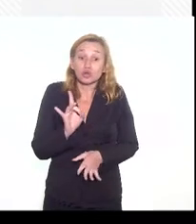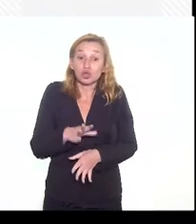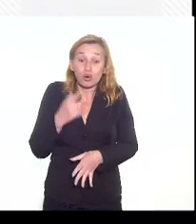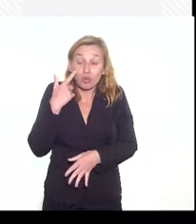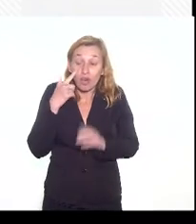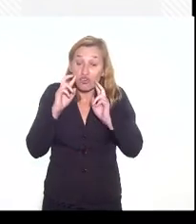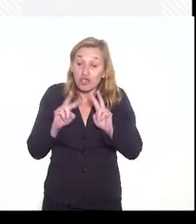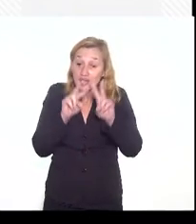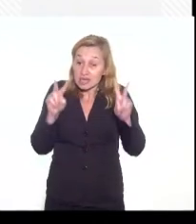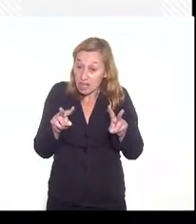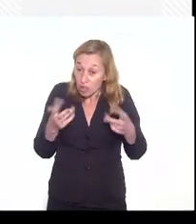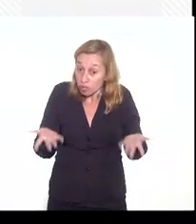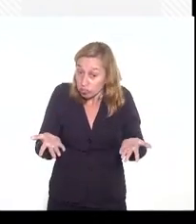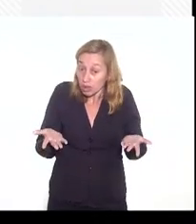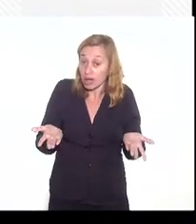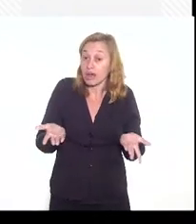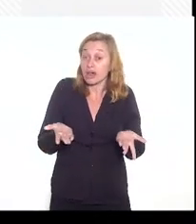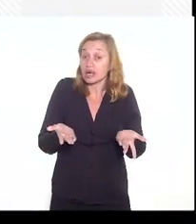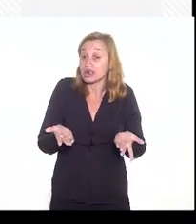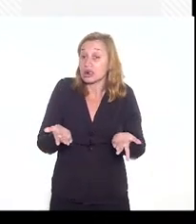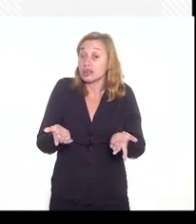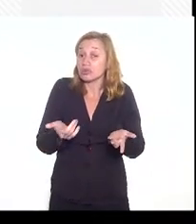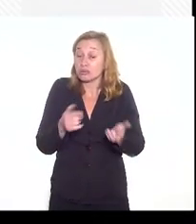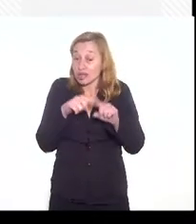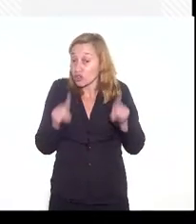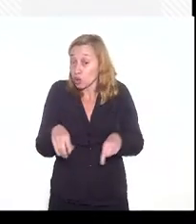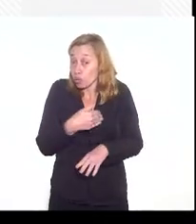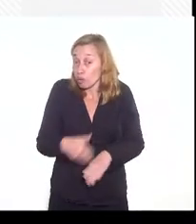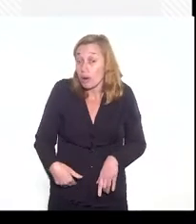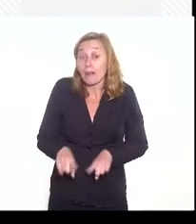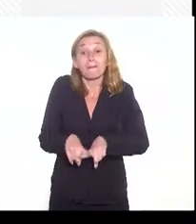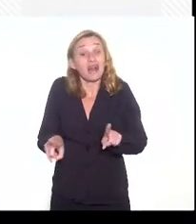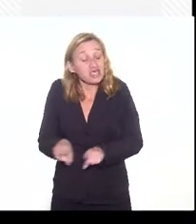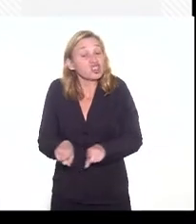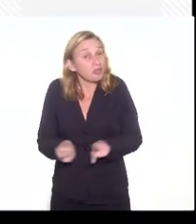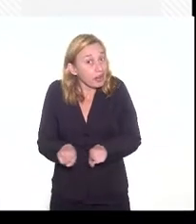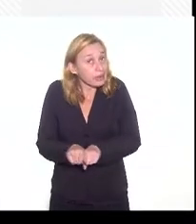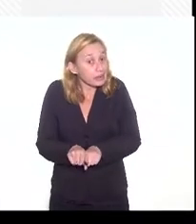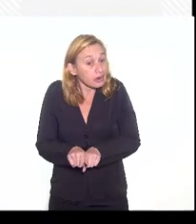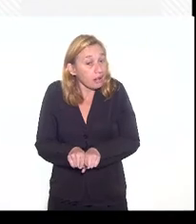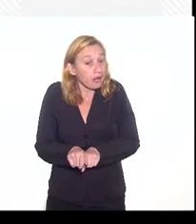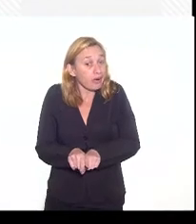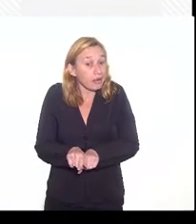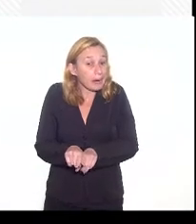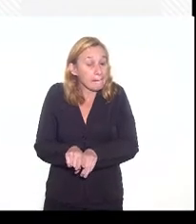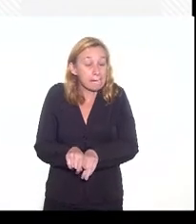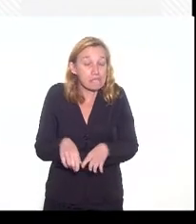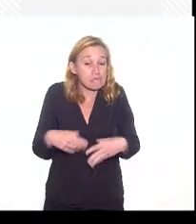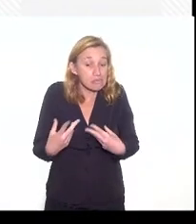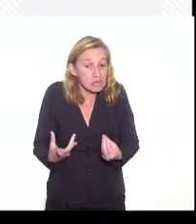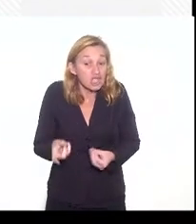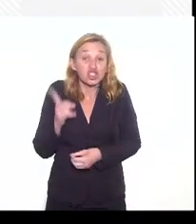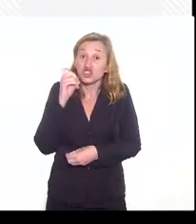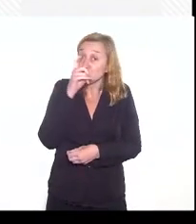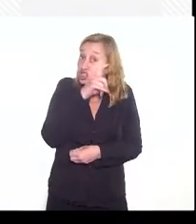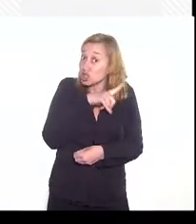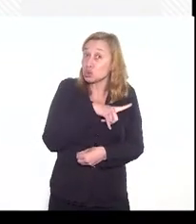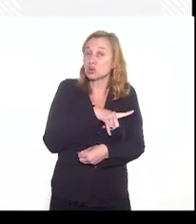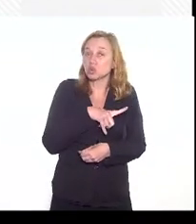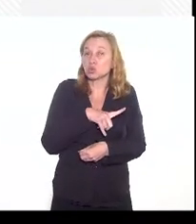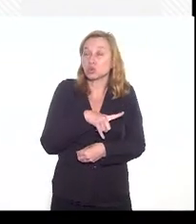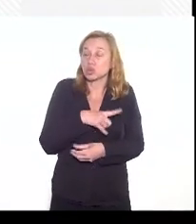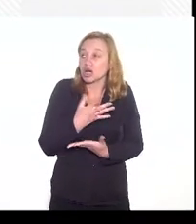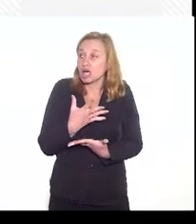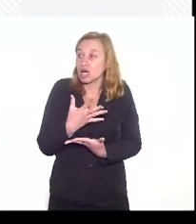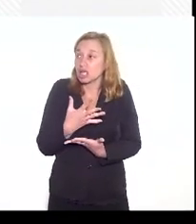de vista da adoção para com os servidores, mas também é difícil do ponto de vista até